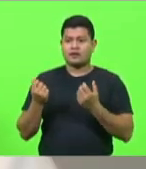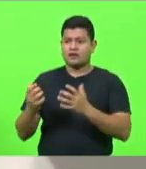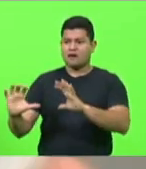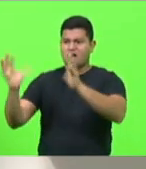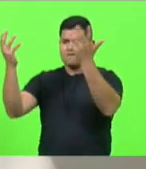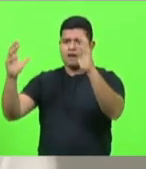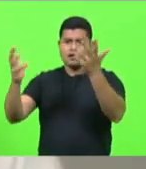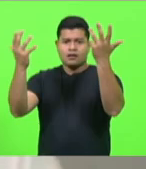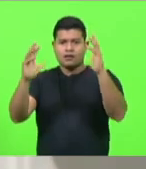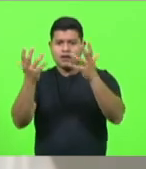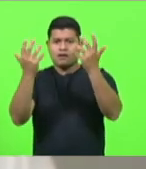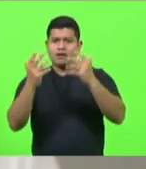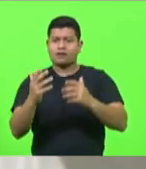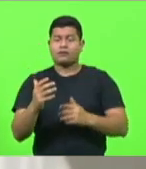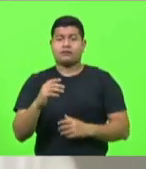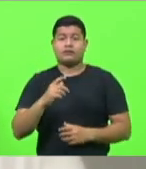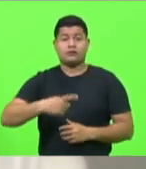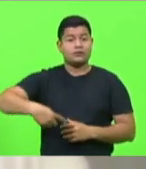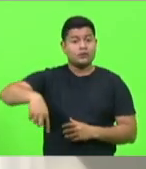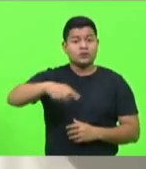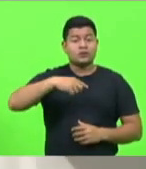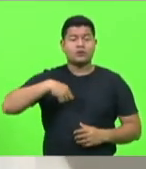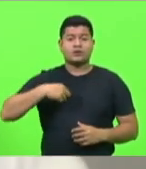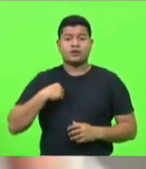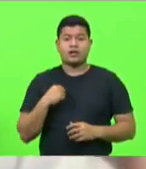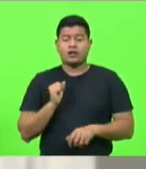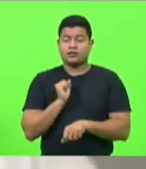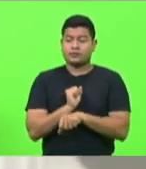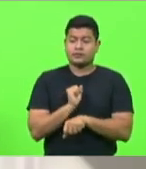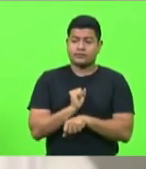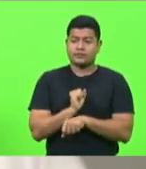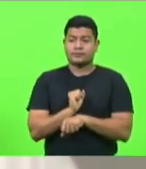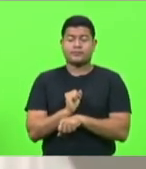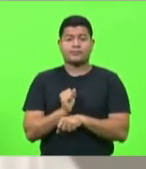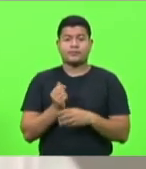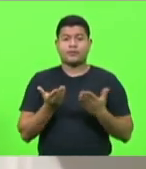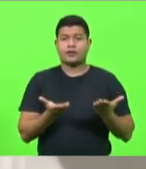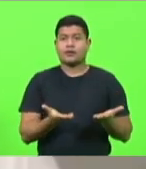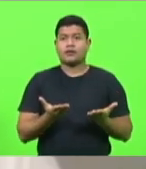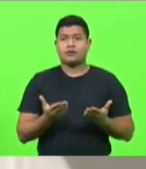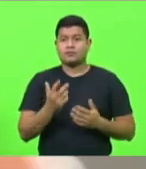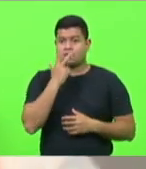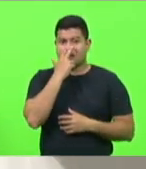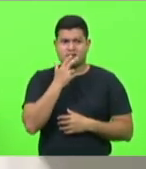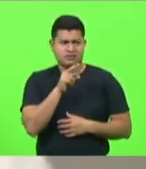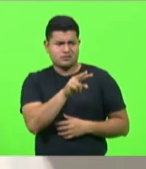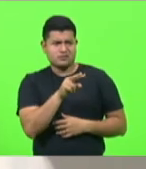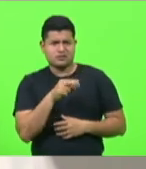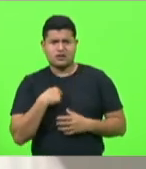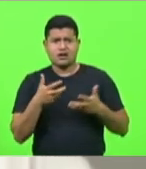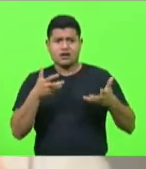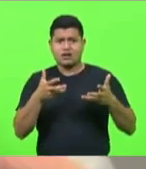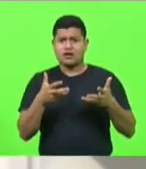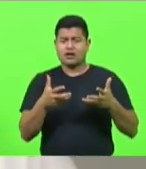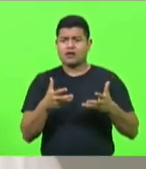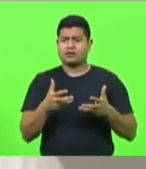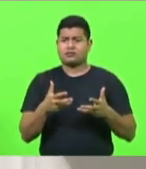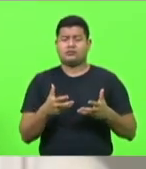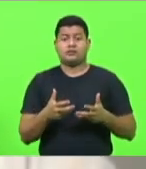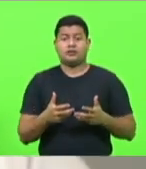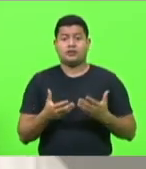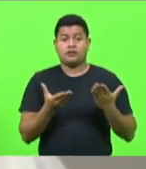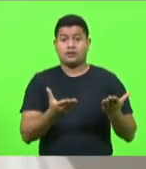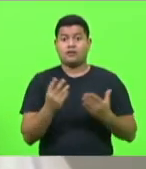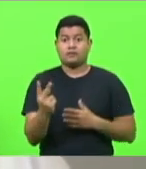às vezes, ficamos parecendo pessoas esquisitas, diferentes, porque queremos defender o sagrado. Isso, olha,